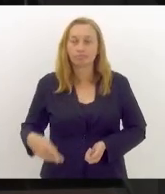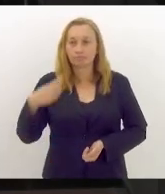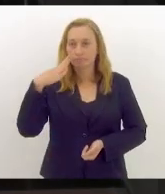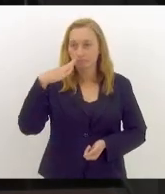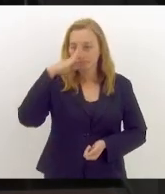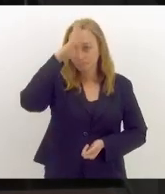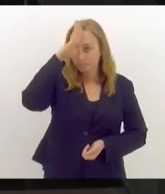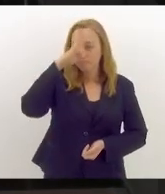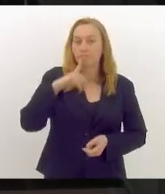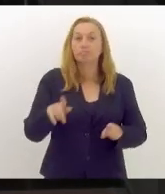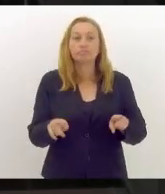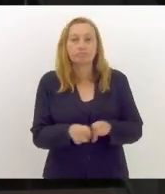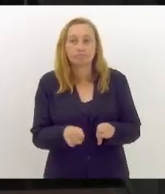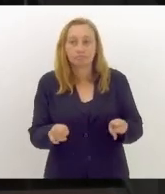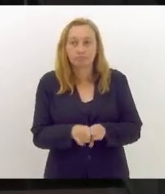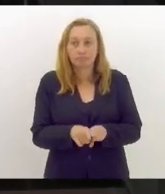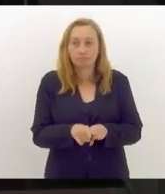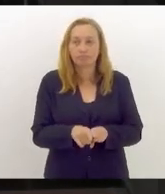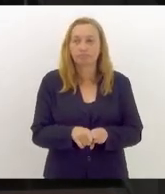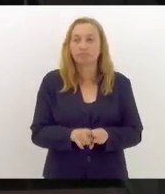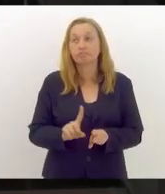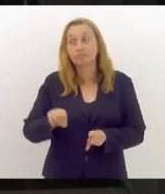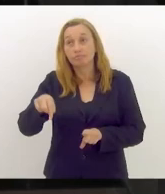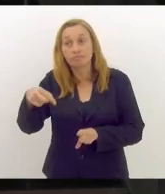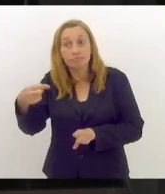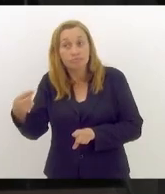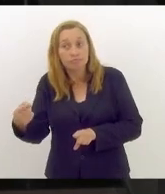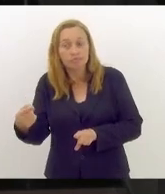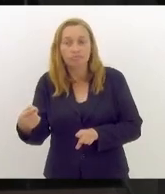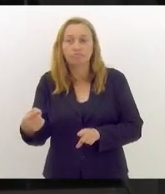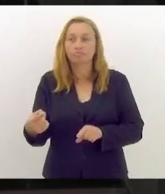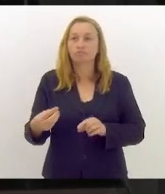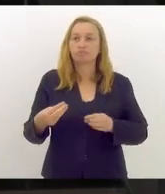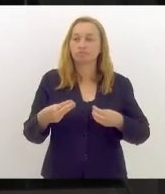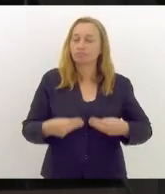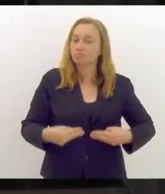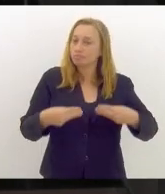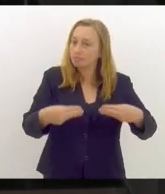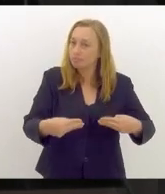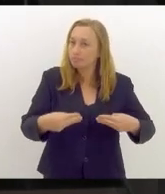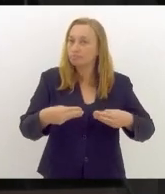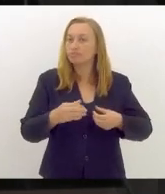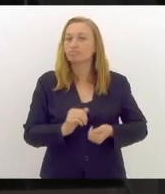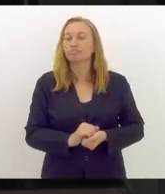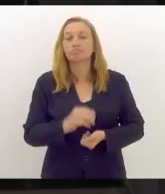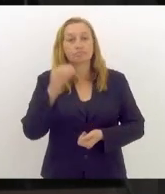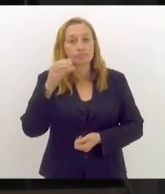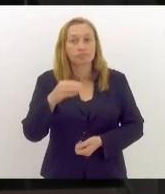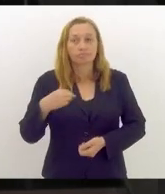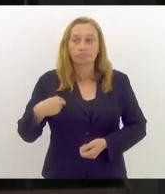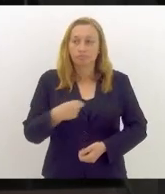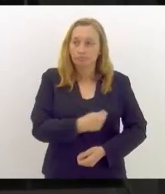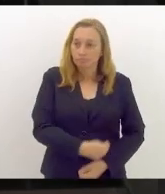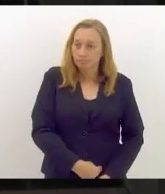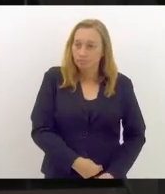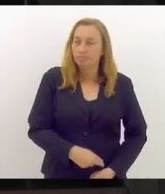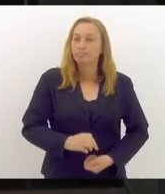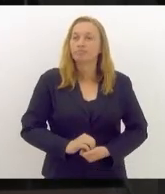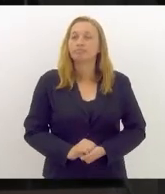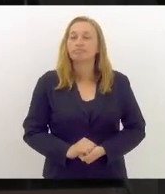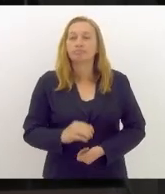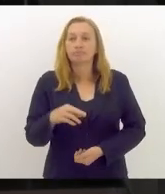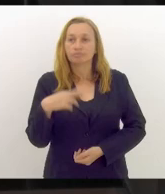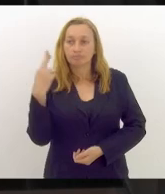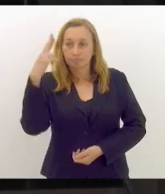mesmo, os chanceleros, os ministros da China e da